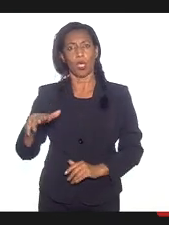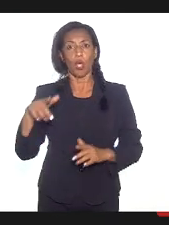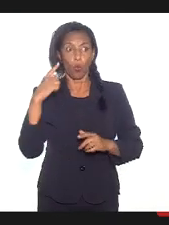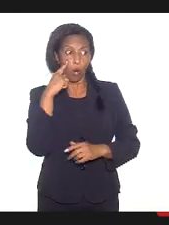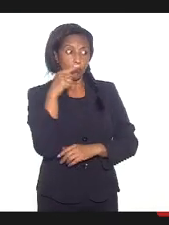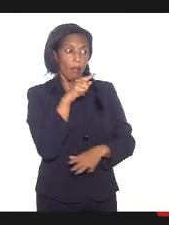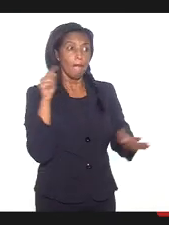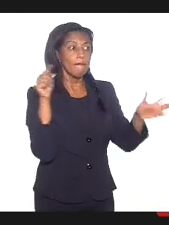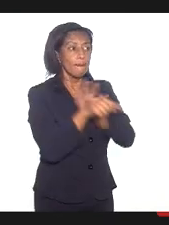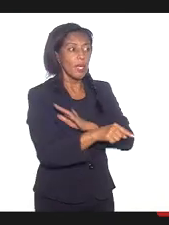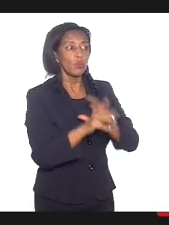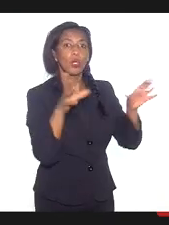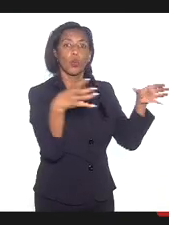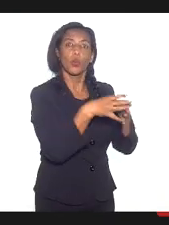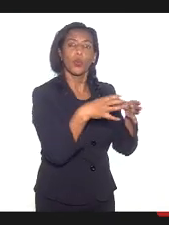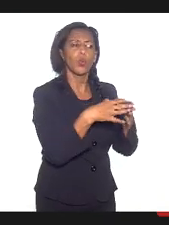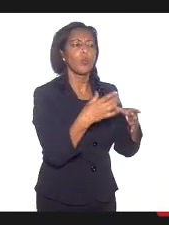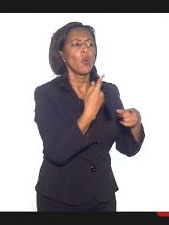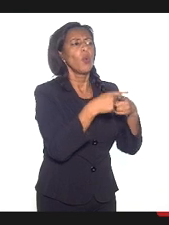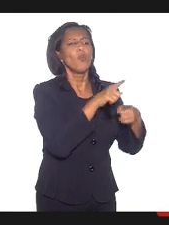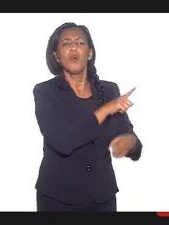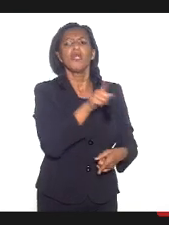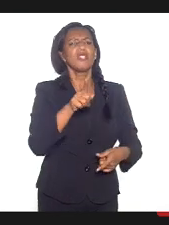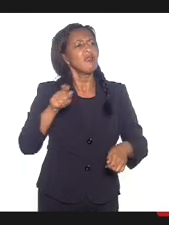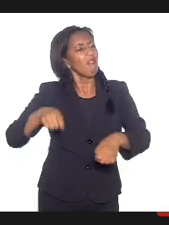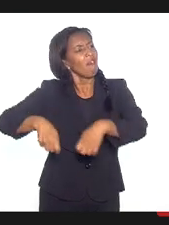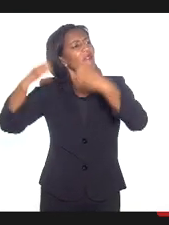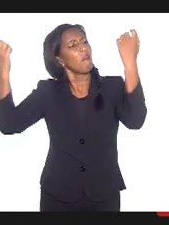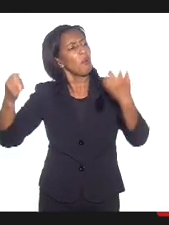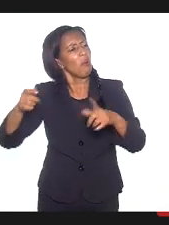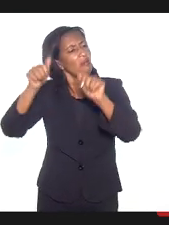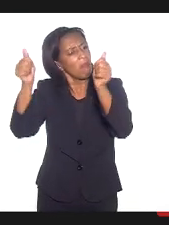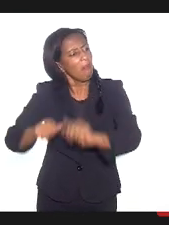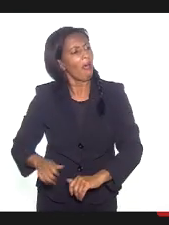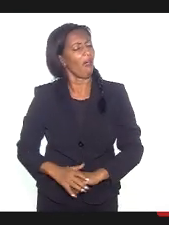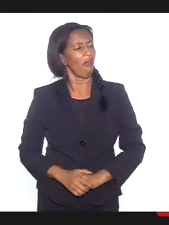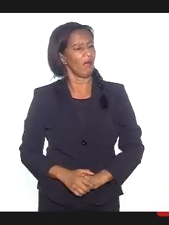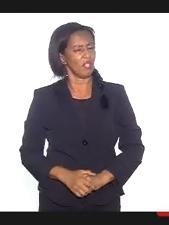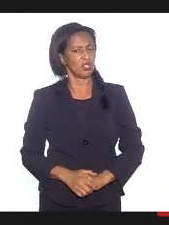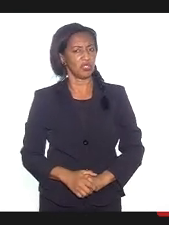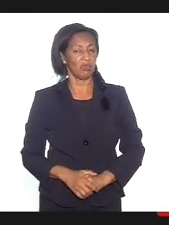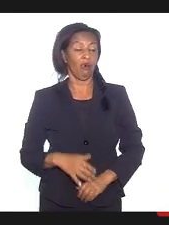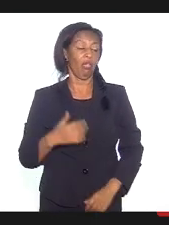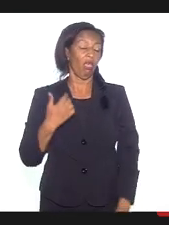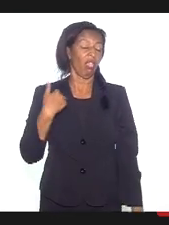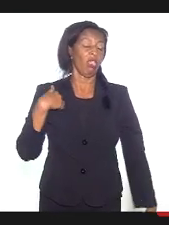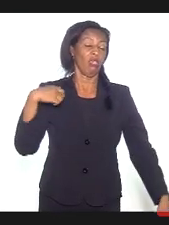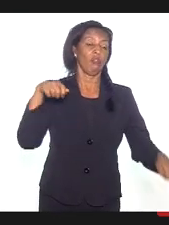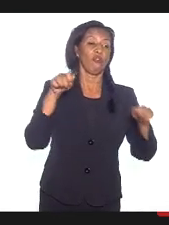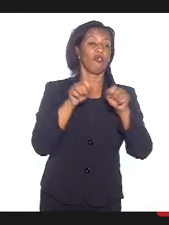terem feito aquilo, a resposta ao padre foi que foi feito em nome de Jesus.